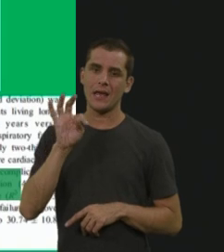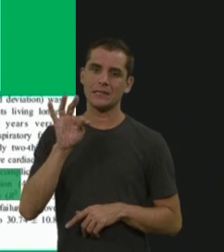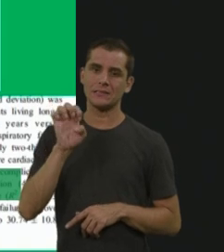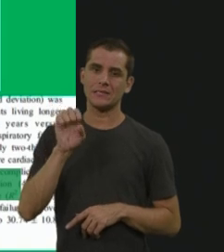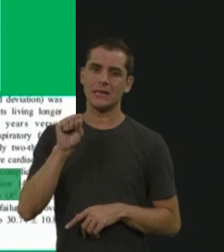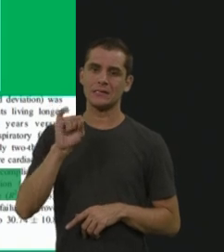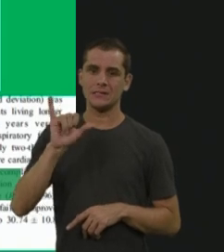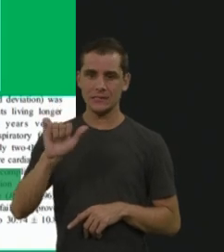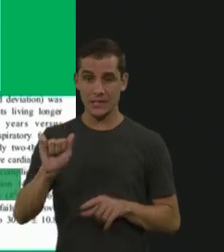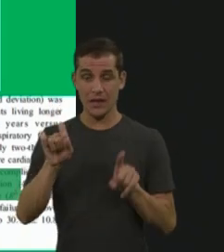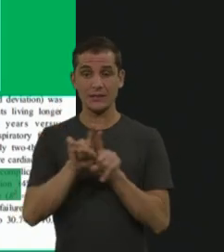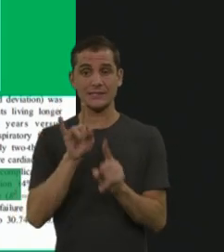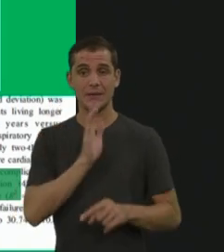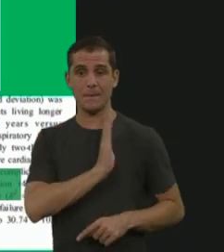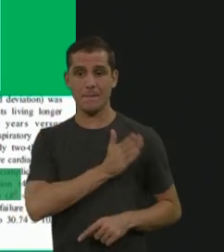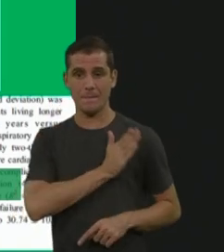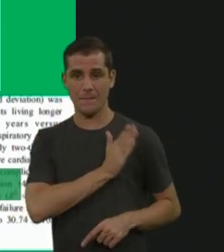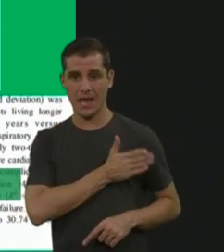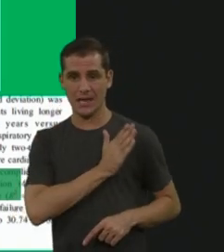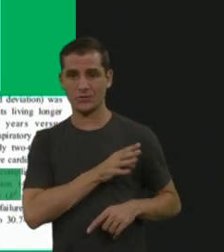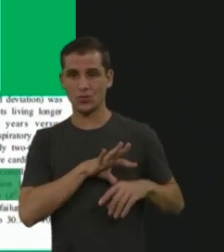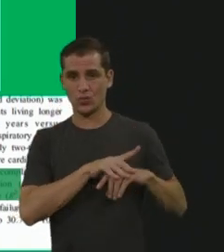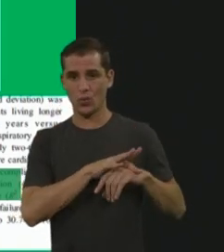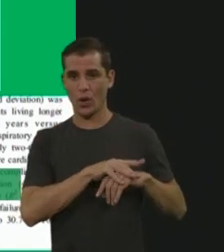De cardiopatia, também, devido à morte súbita.